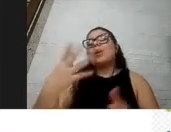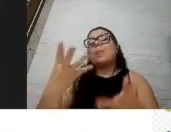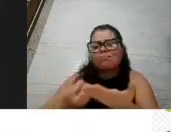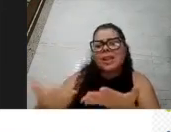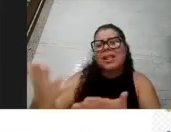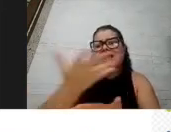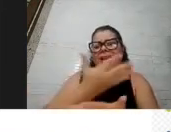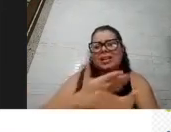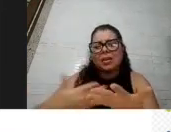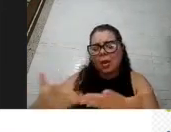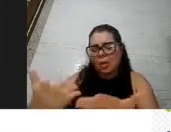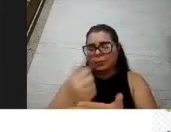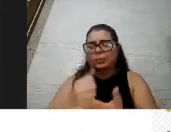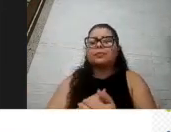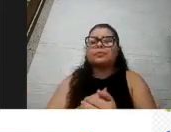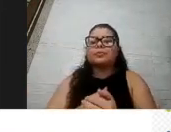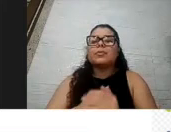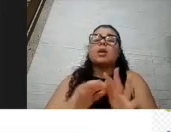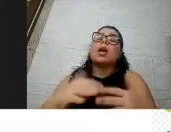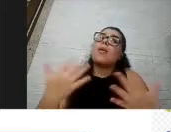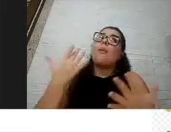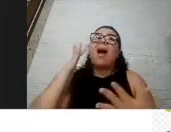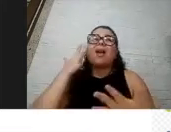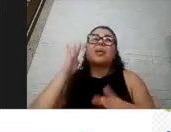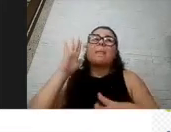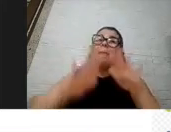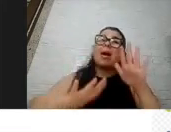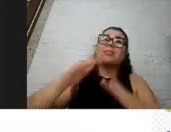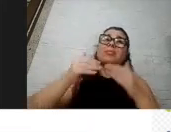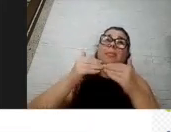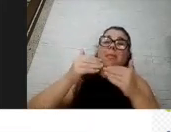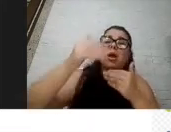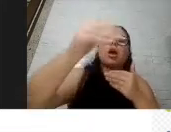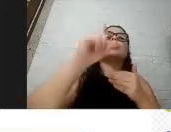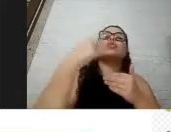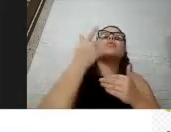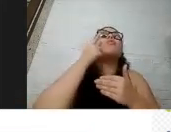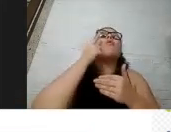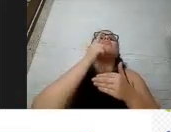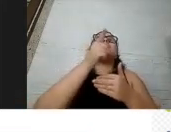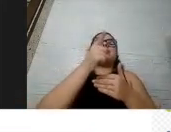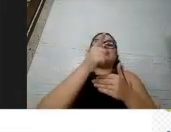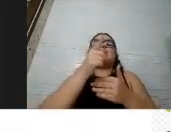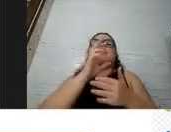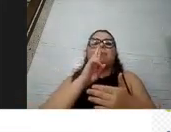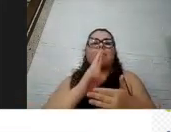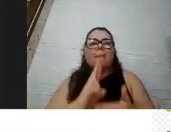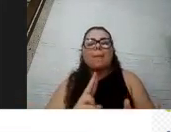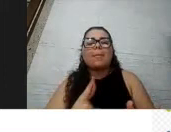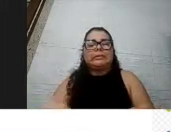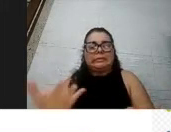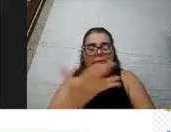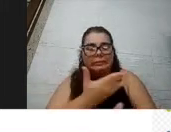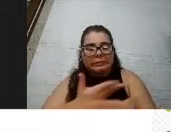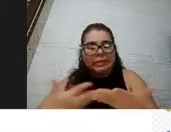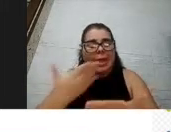quarto resultado preliminar é que a gente vai ter número suficiente de questionários respondidos sobre crianças para a